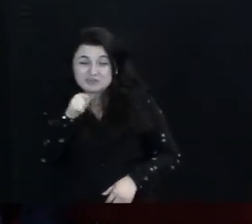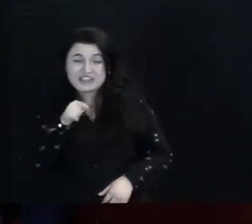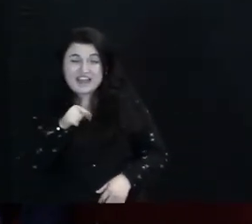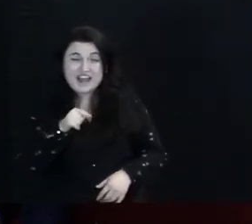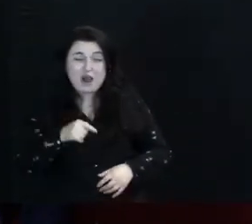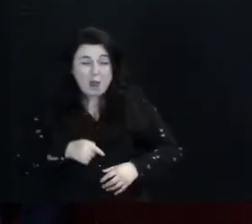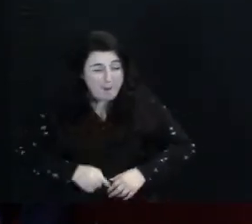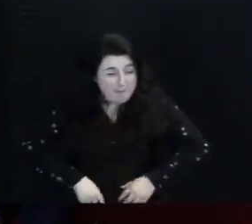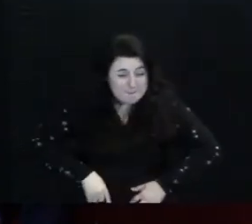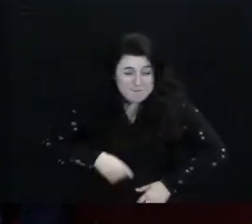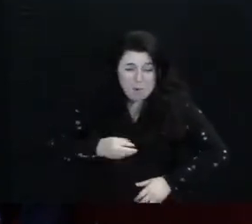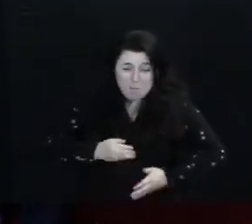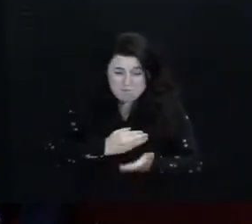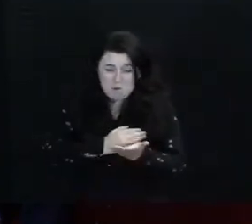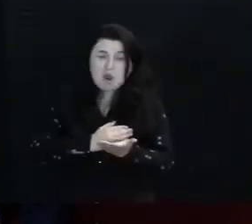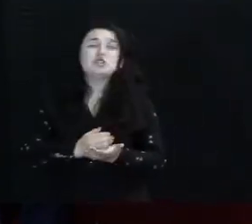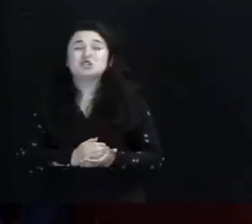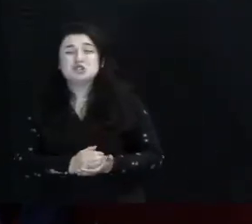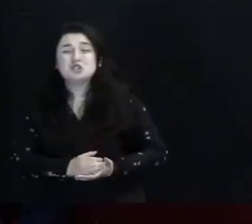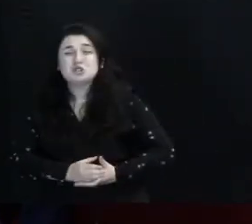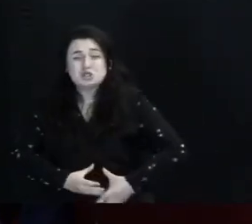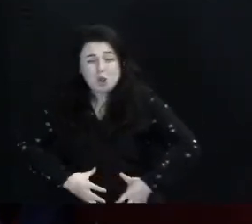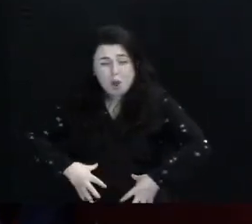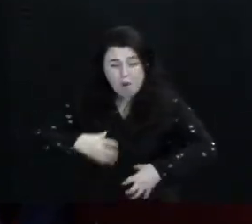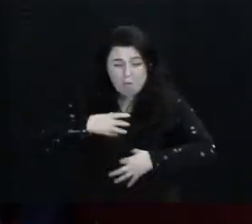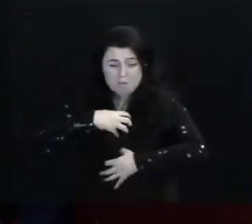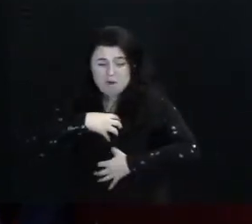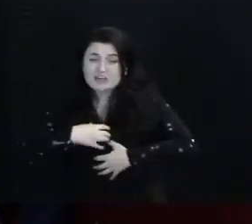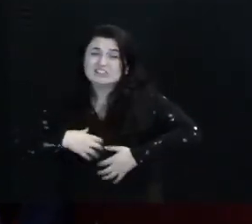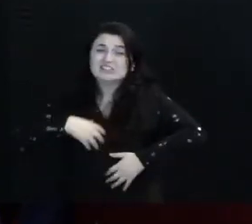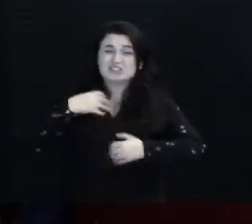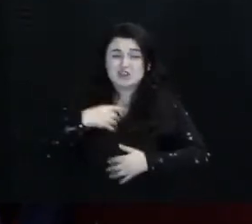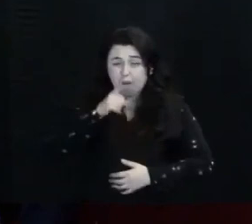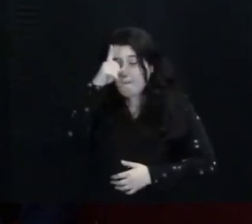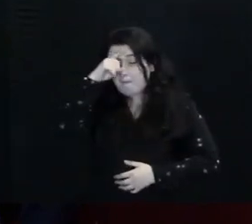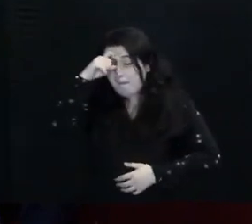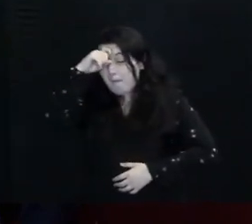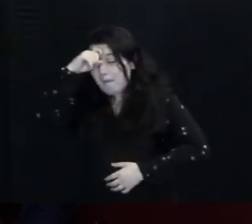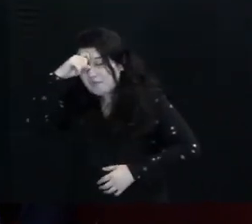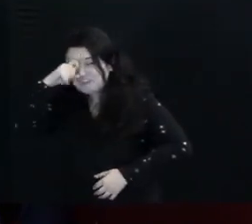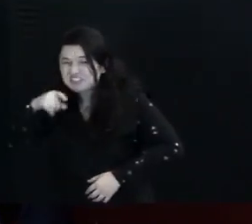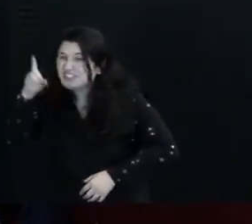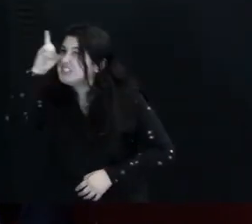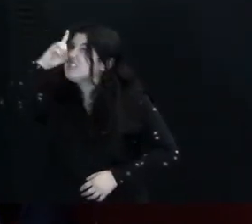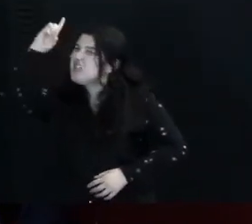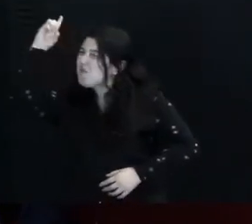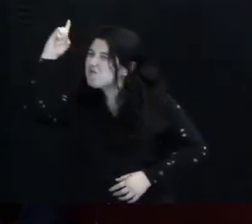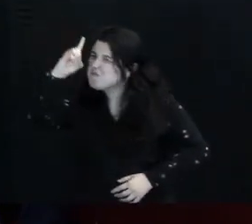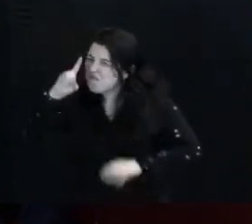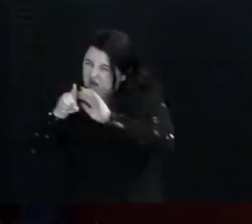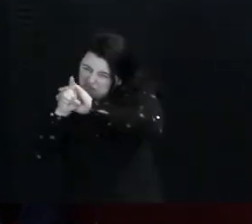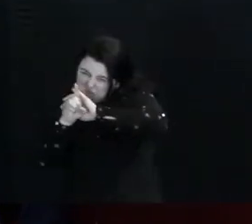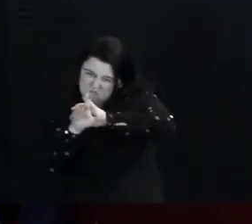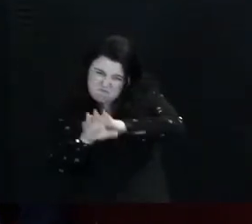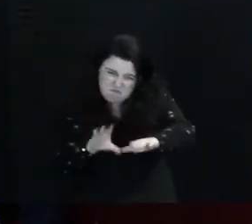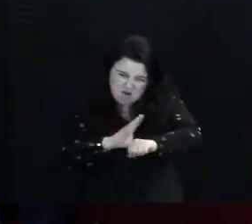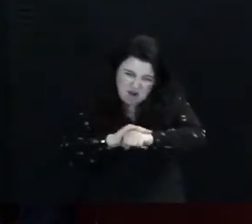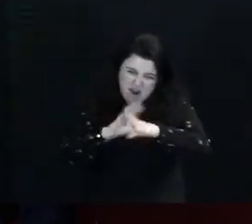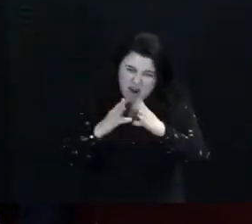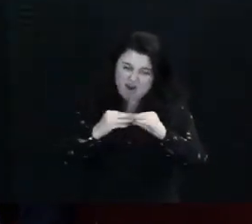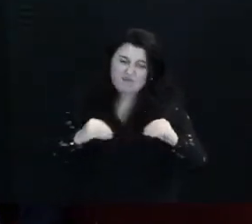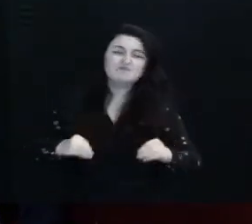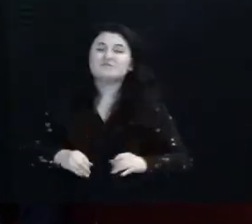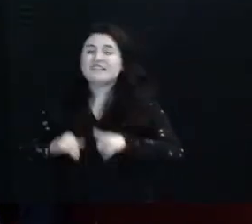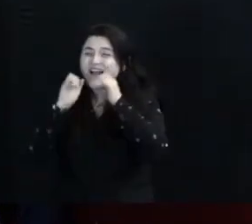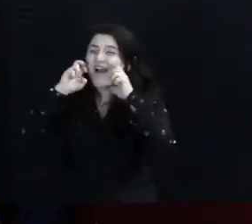Coloque ordem E traga cura completa na tua vida, Hilary Em nome de Jesus Clamamos pela vida do Nelson